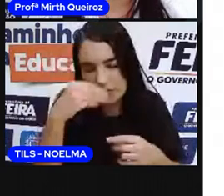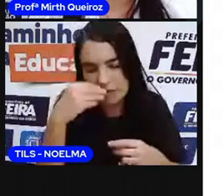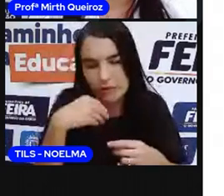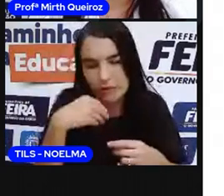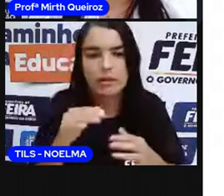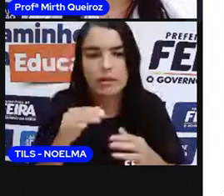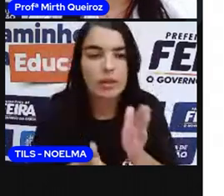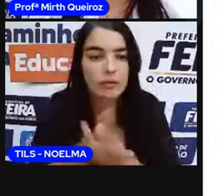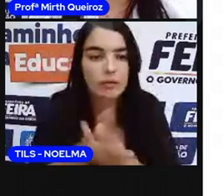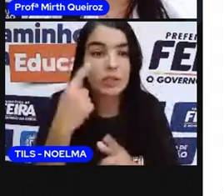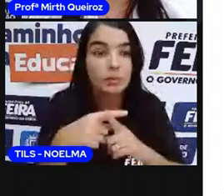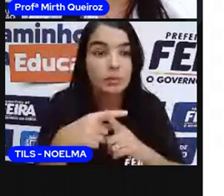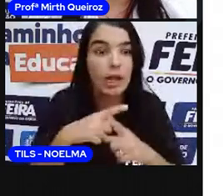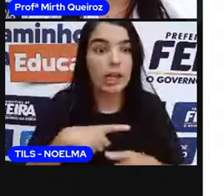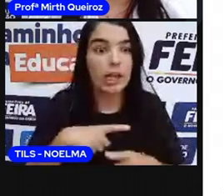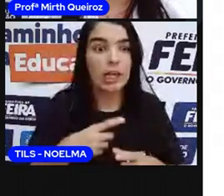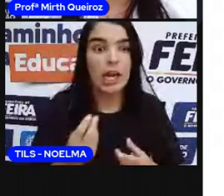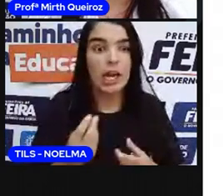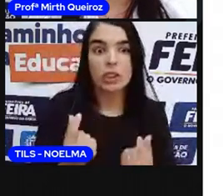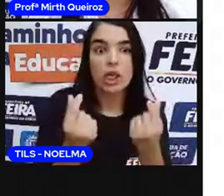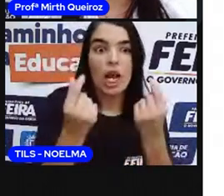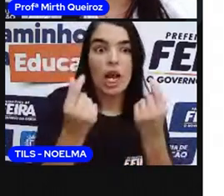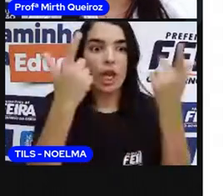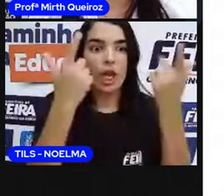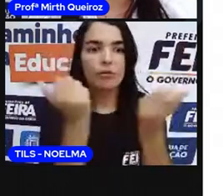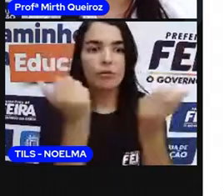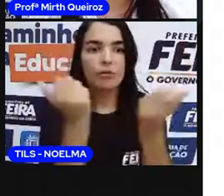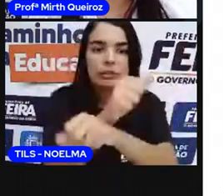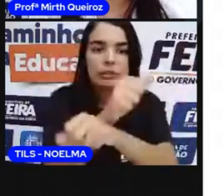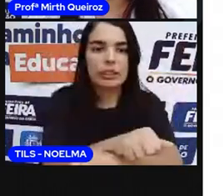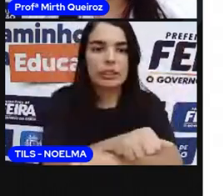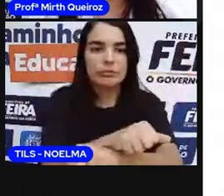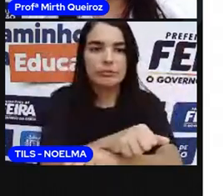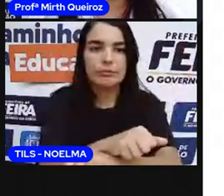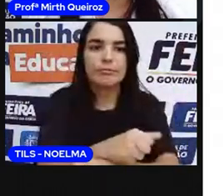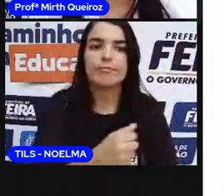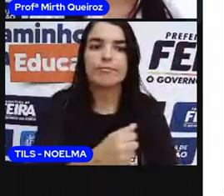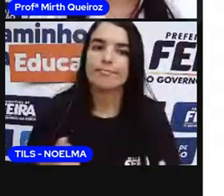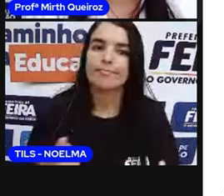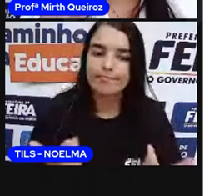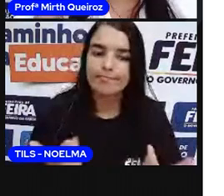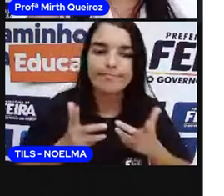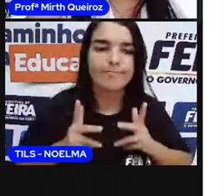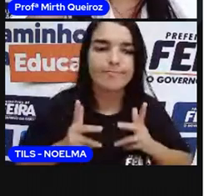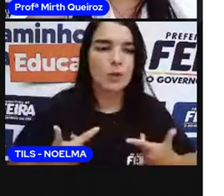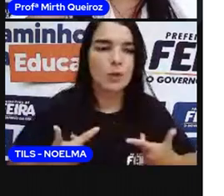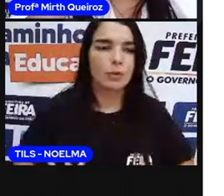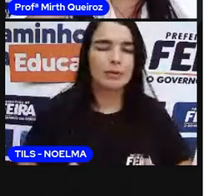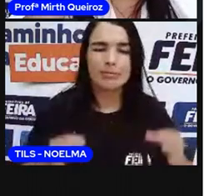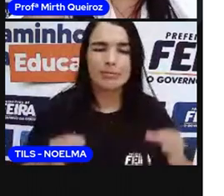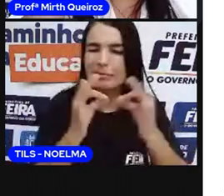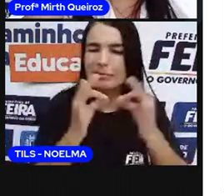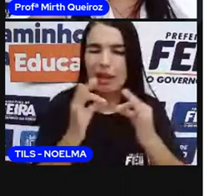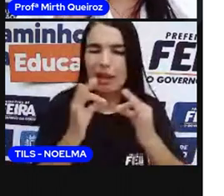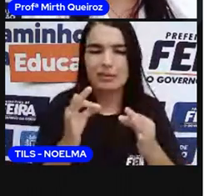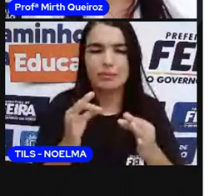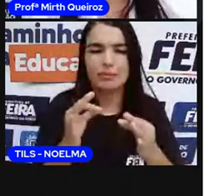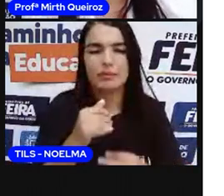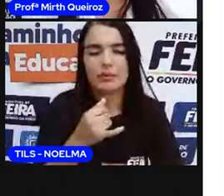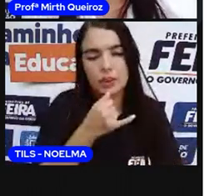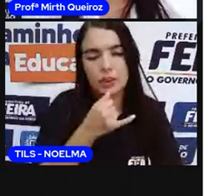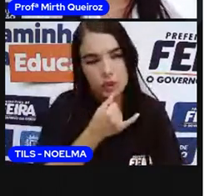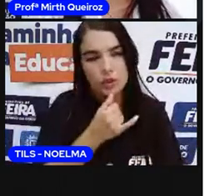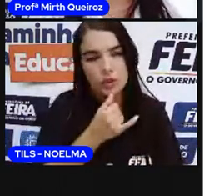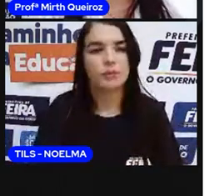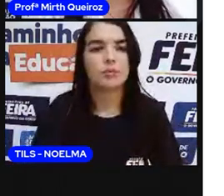lucrar com o comércio de escravos. Era uma situação desumana. Nesse texto, notem